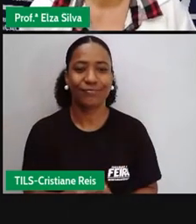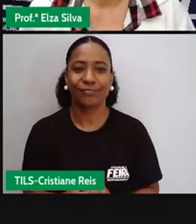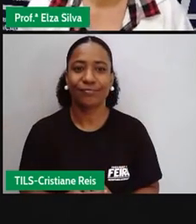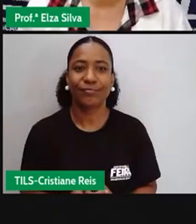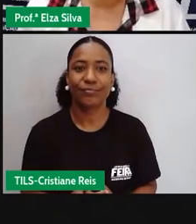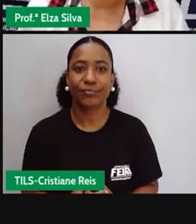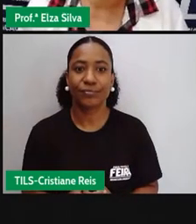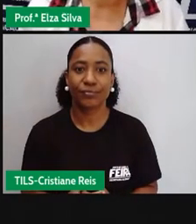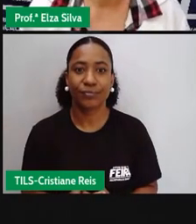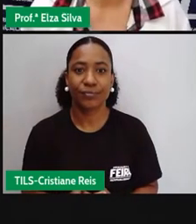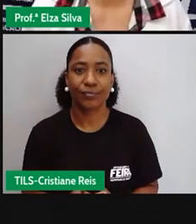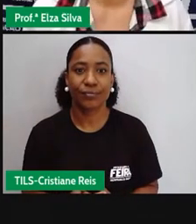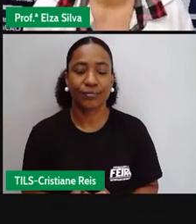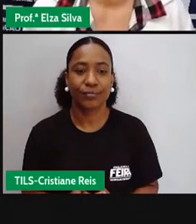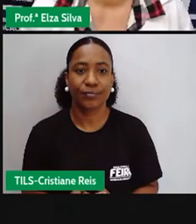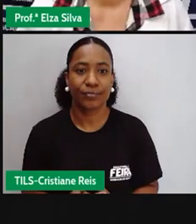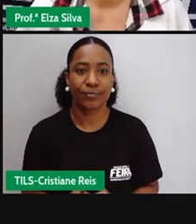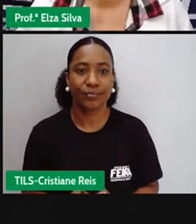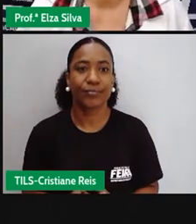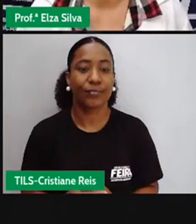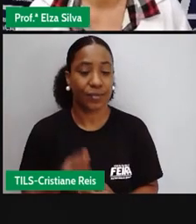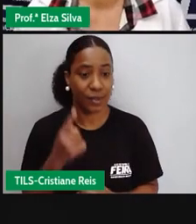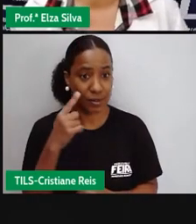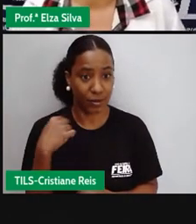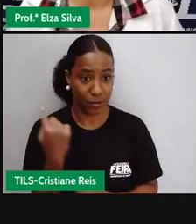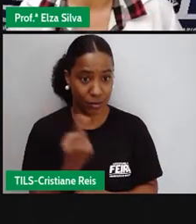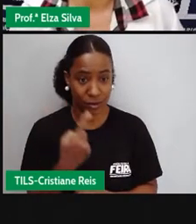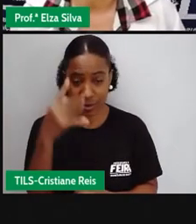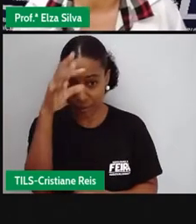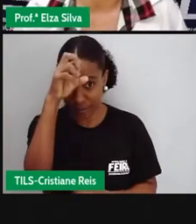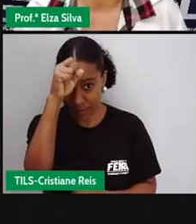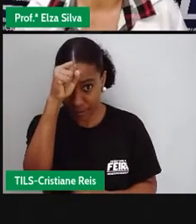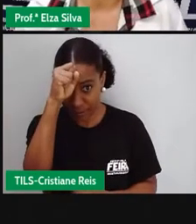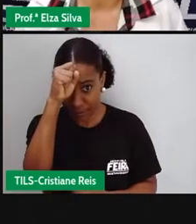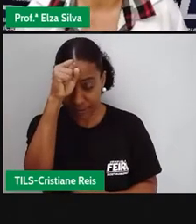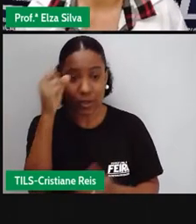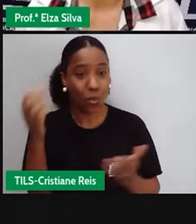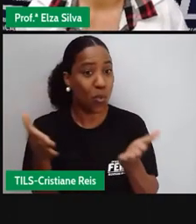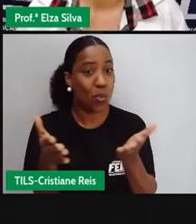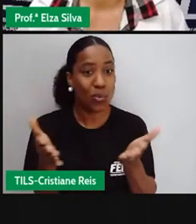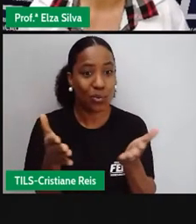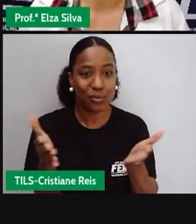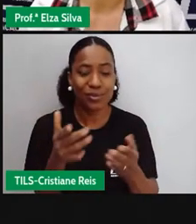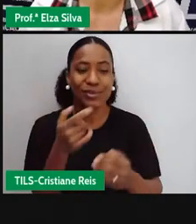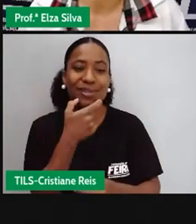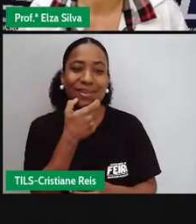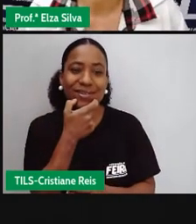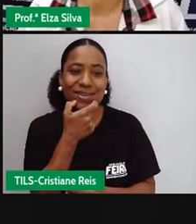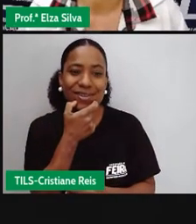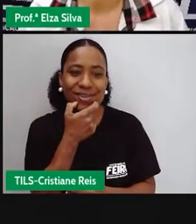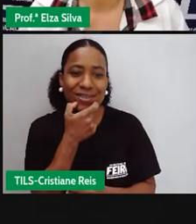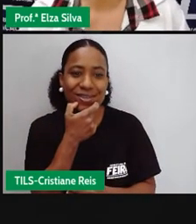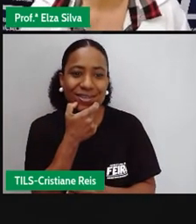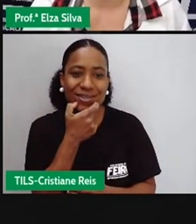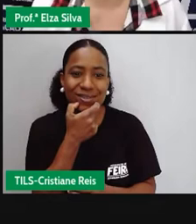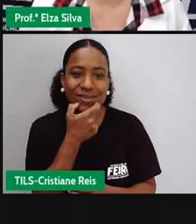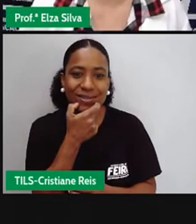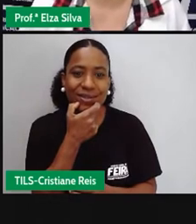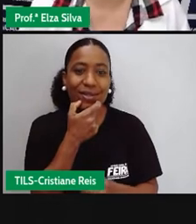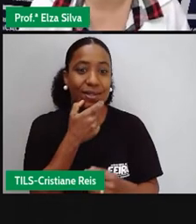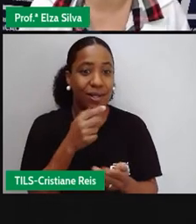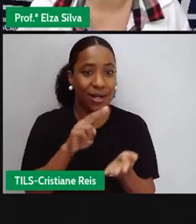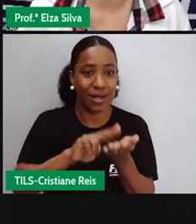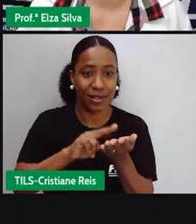Vamos aprender juntos? Aproveitando a oportunidade da aula de hoje, nós vamos utilizar o